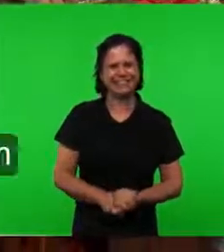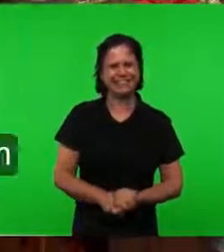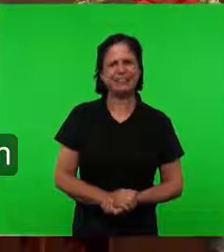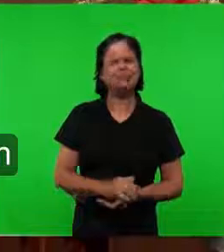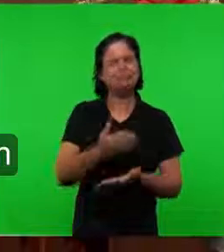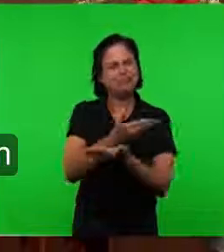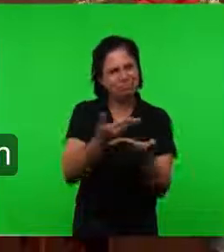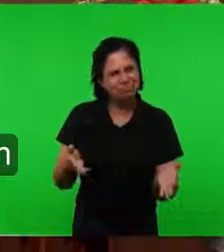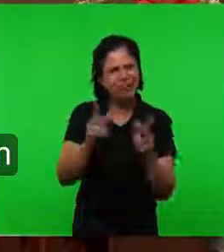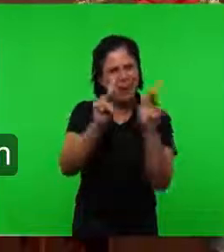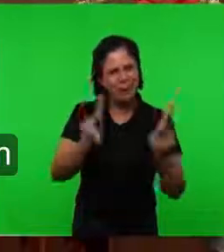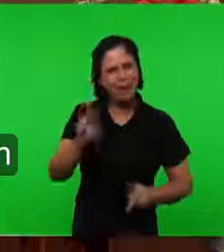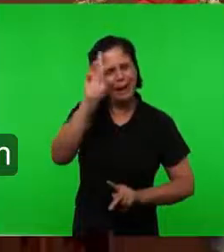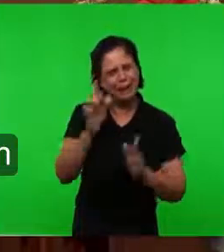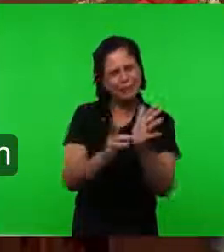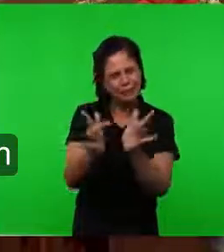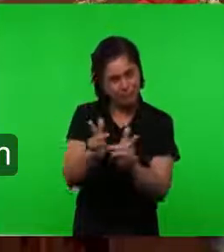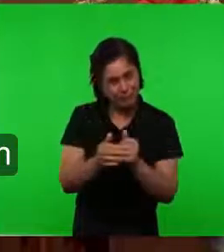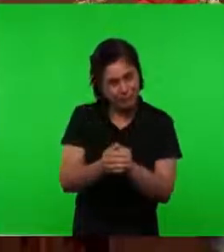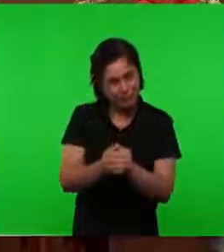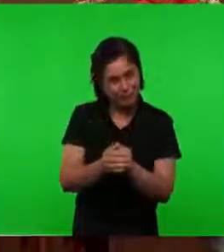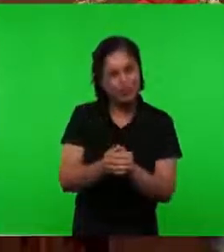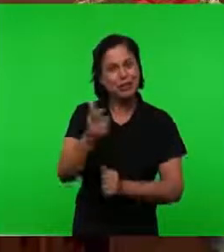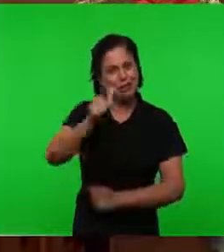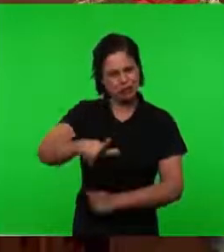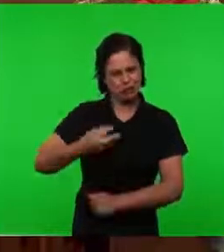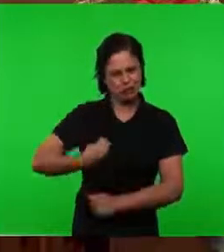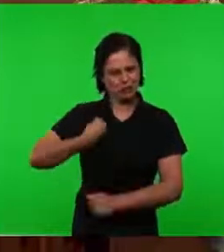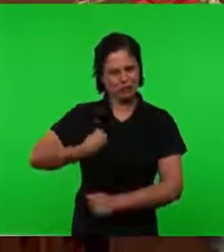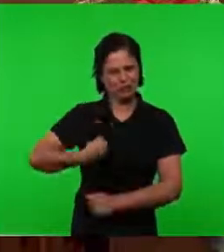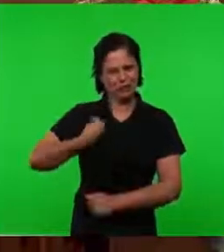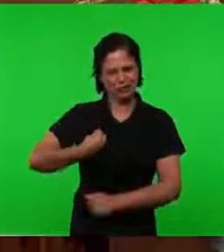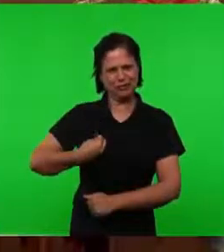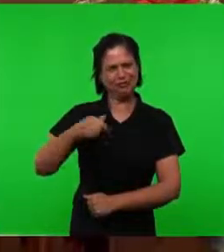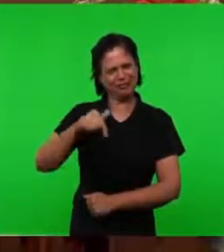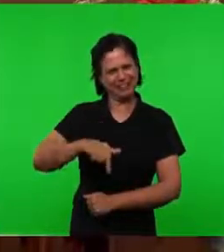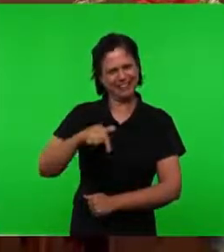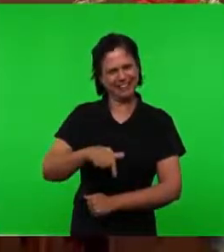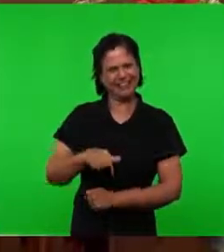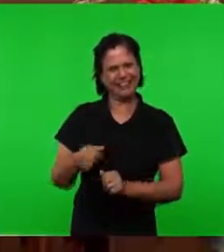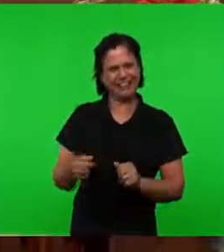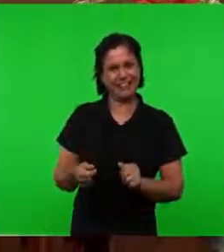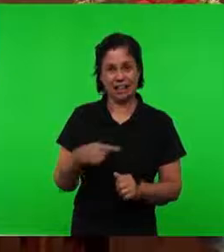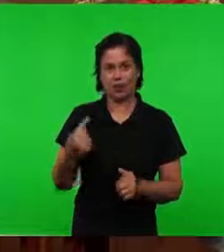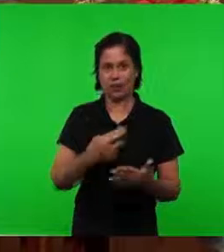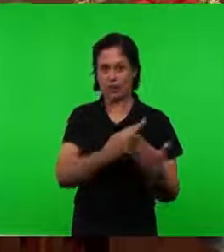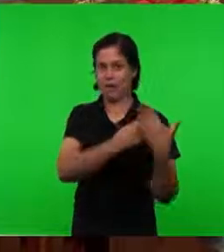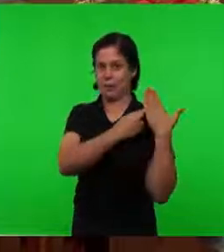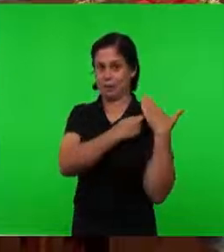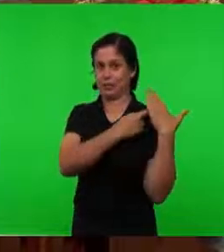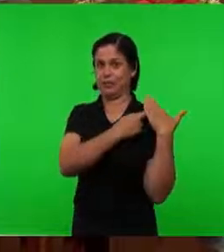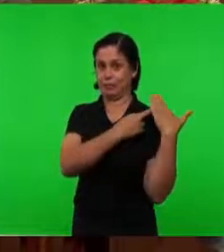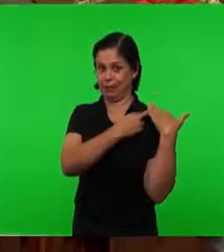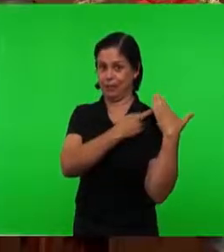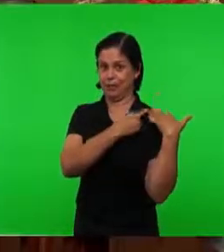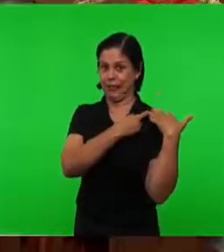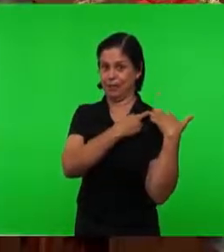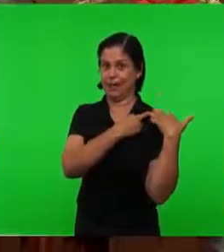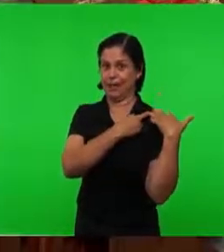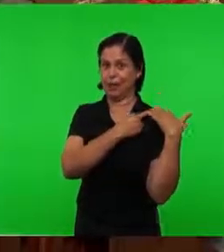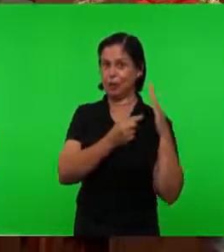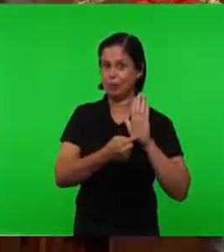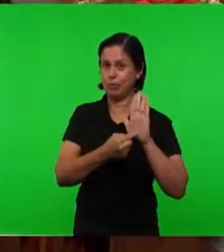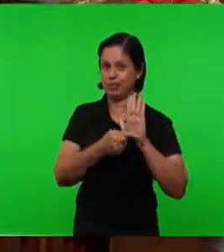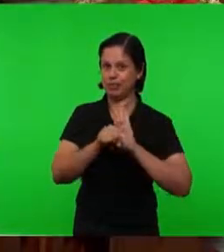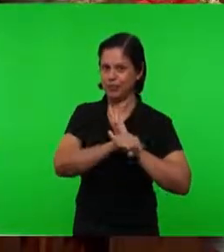Irmãos, a paz do Senhor Mais uma vez estamos aqui com a incumbência De trazer para os